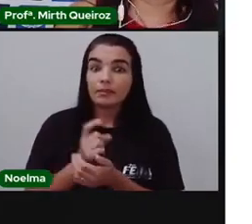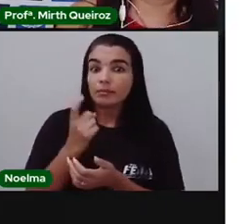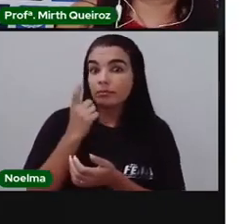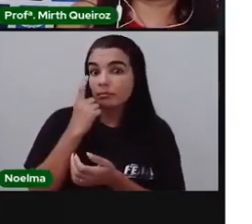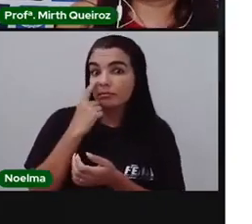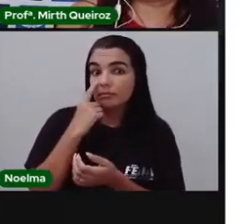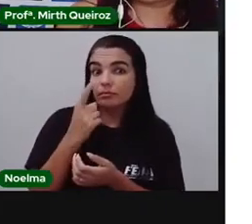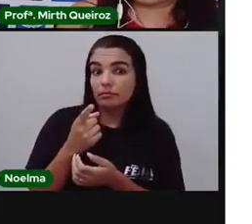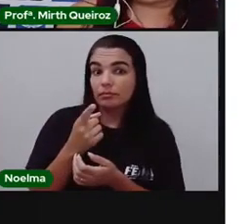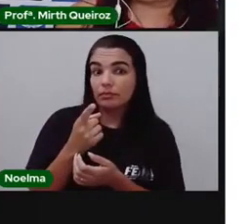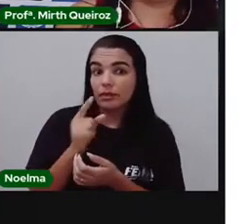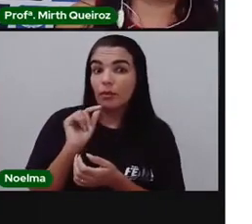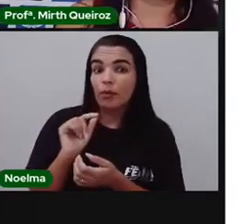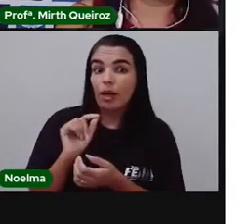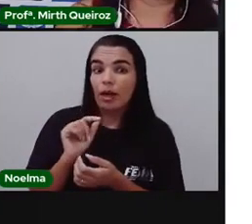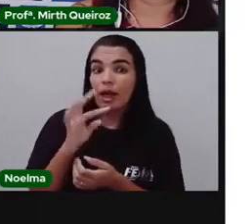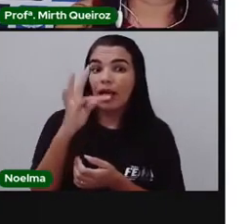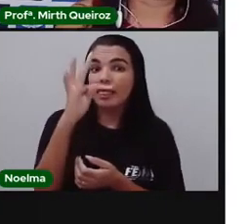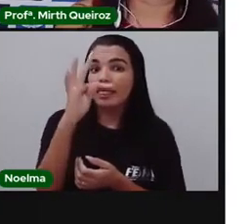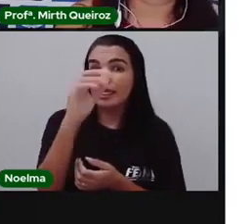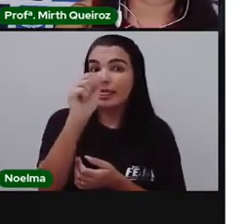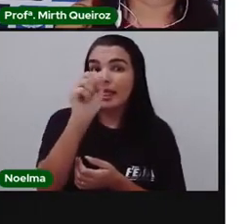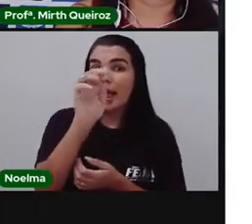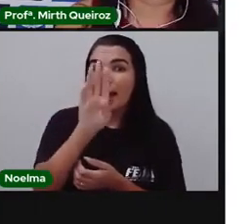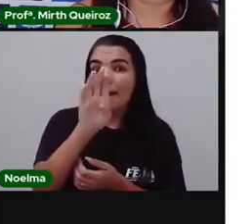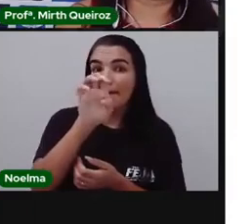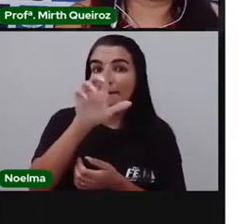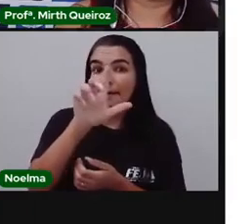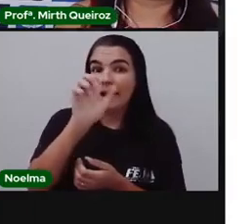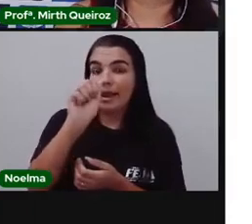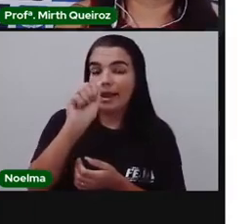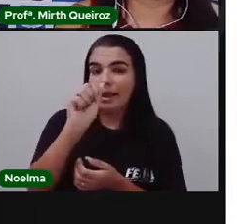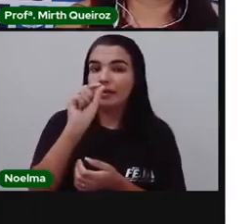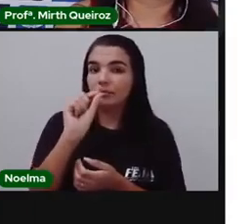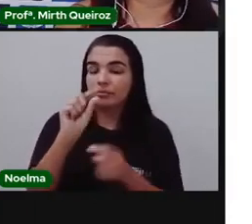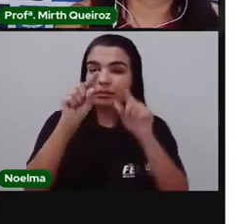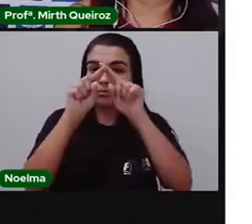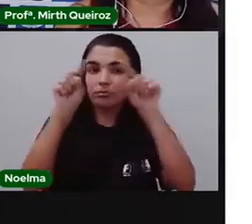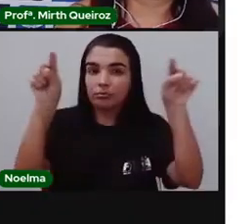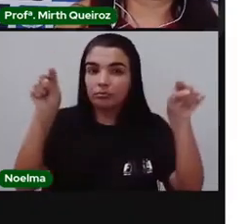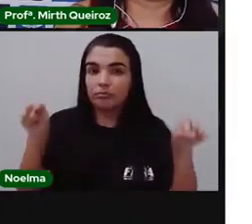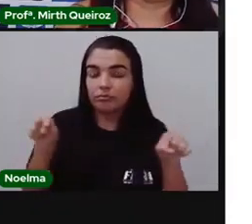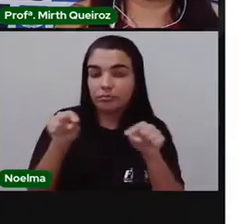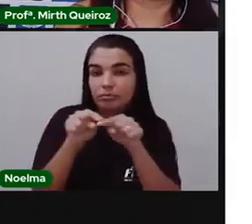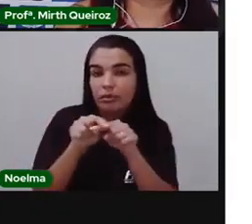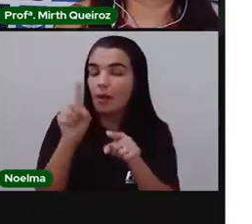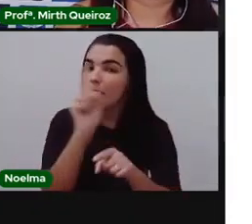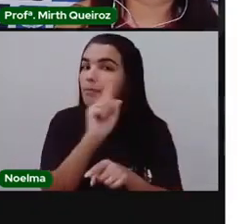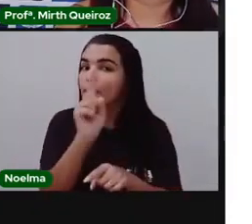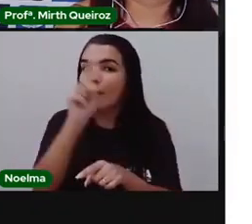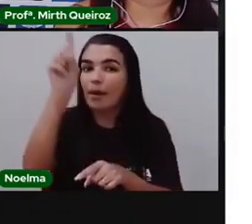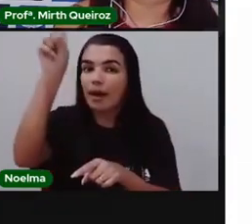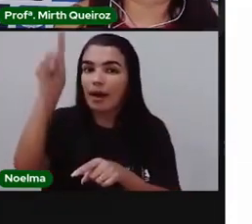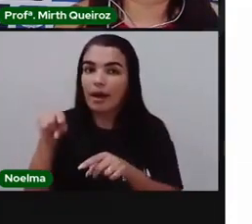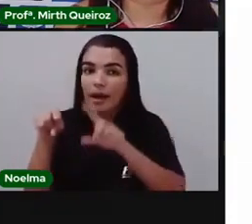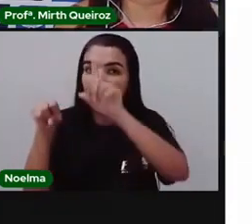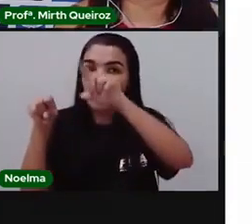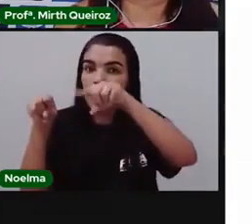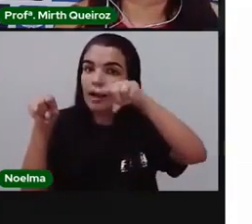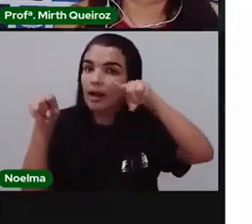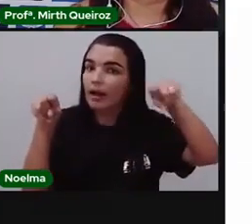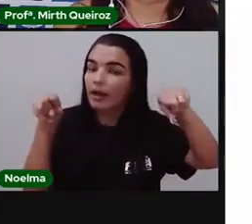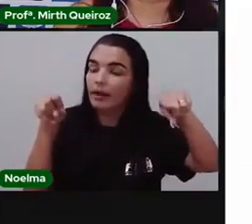Olha, isso aqui é uma tabela, não é um gráfico, certo? É uma tabela, essa tabela a gente fez pra quê? Pra melhor